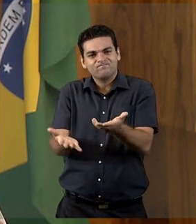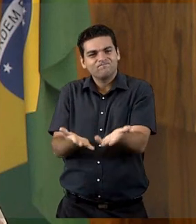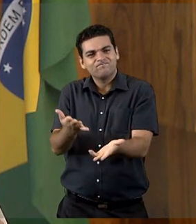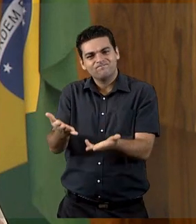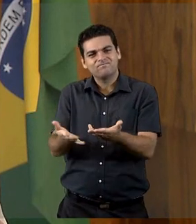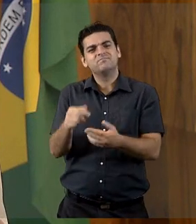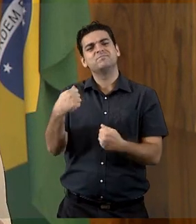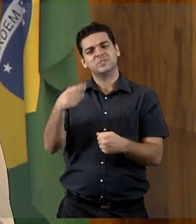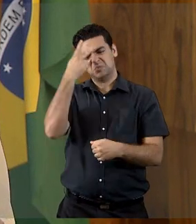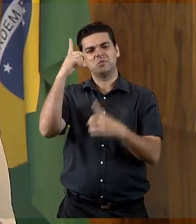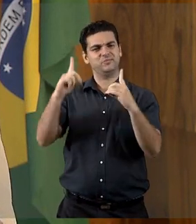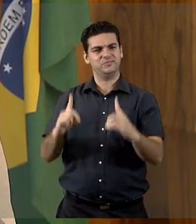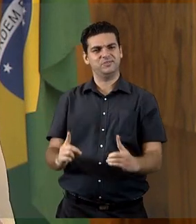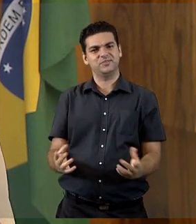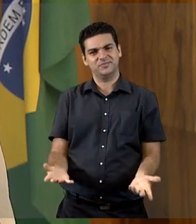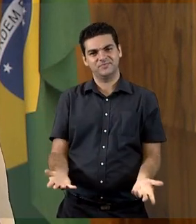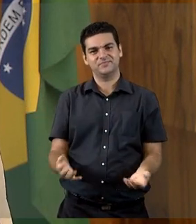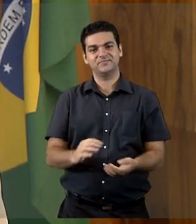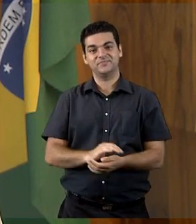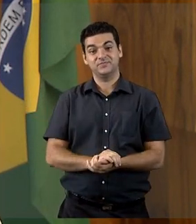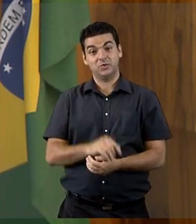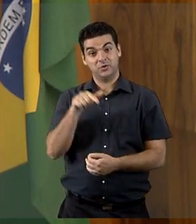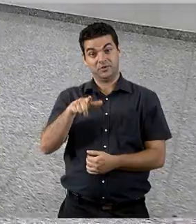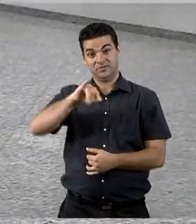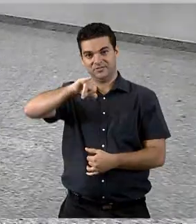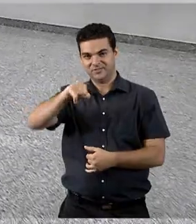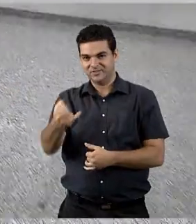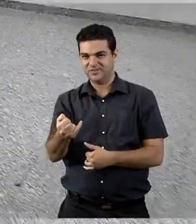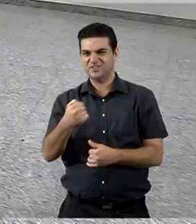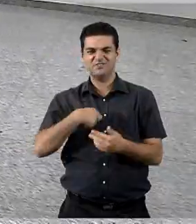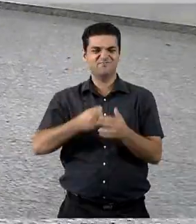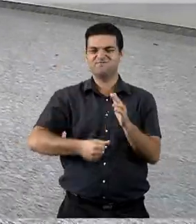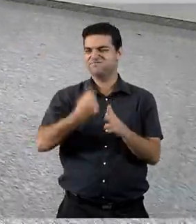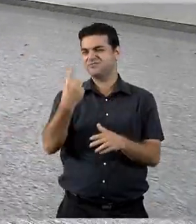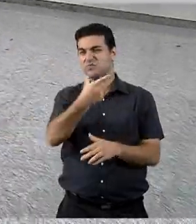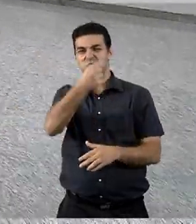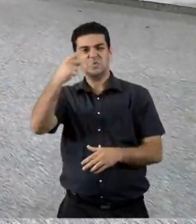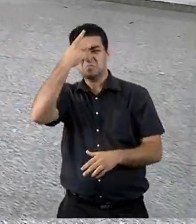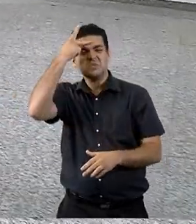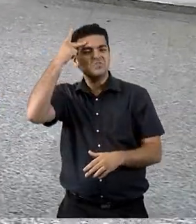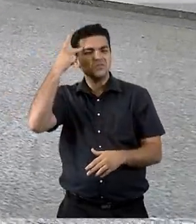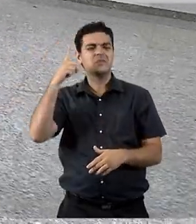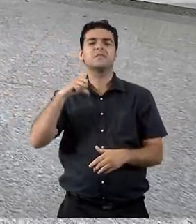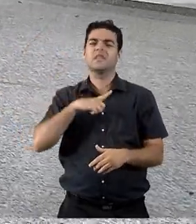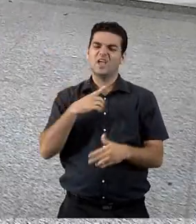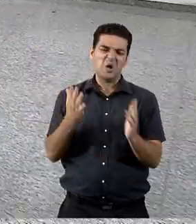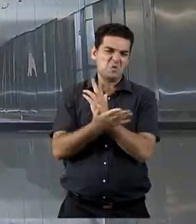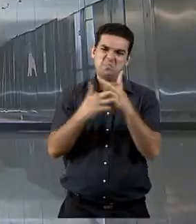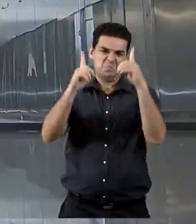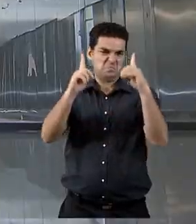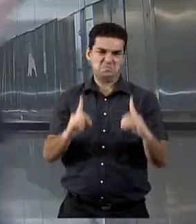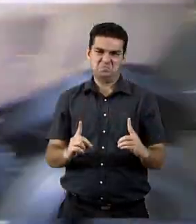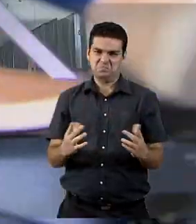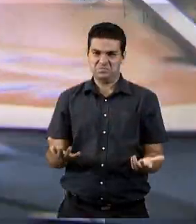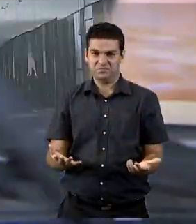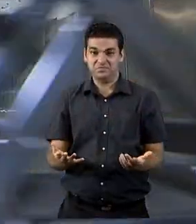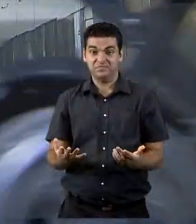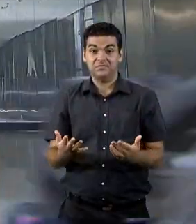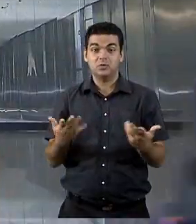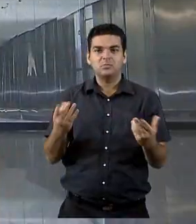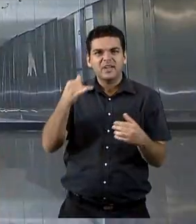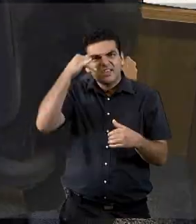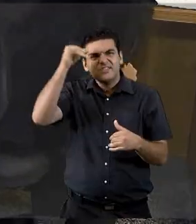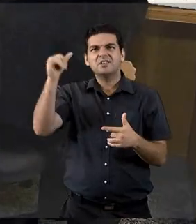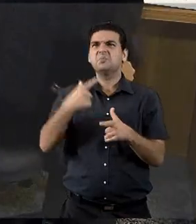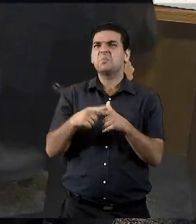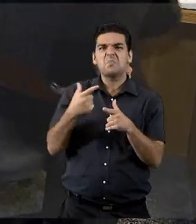afetuosidade dessas pessoas com deficiência. Aqui no STJ, mais de 200 pessoas possuem algum tipo de